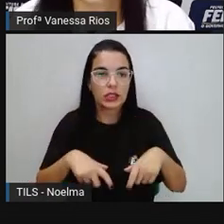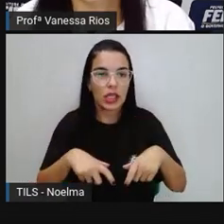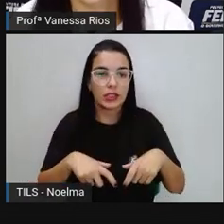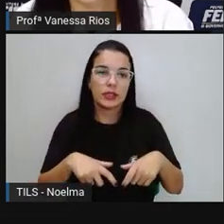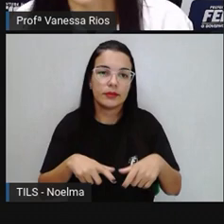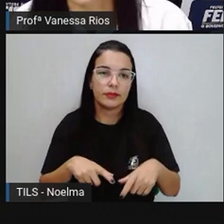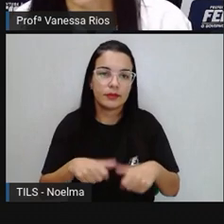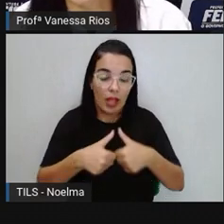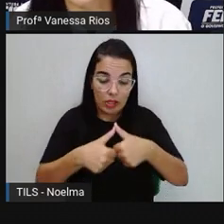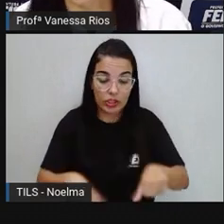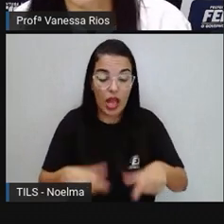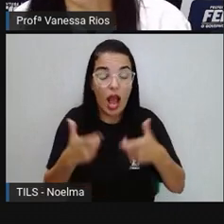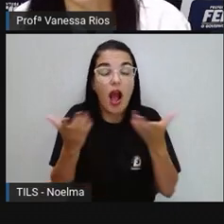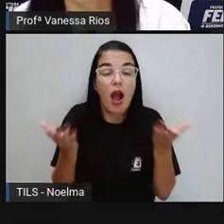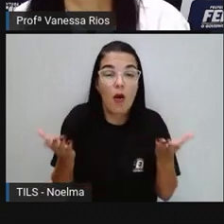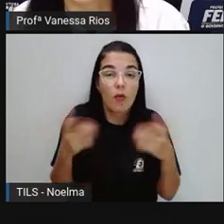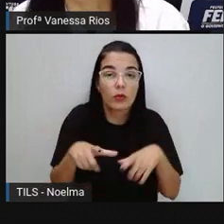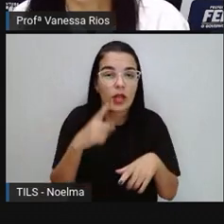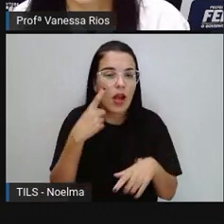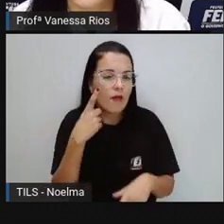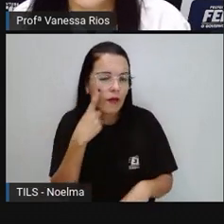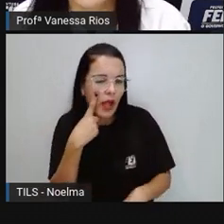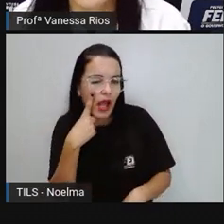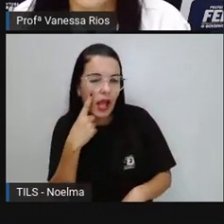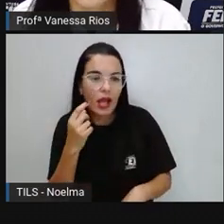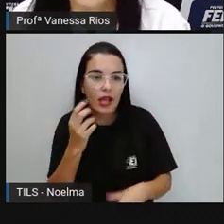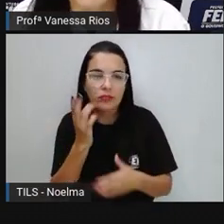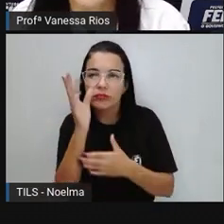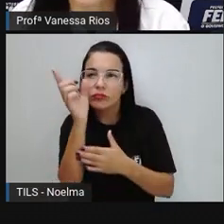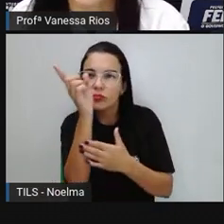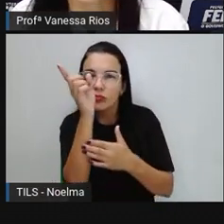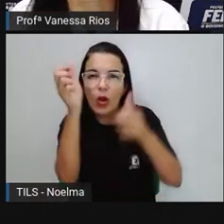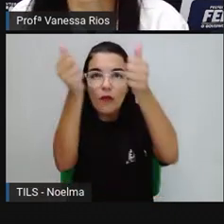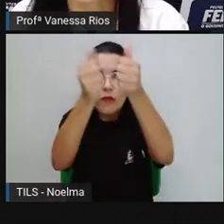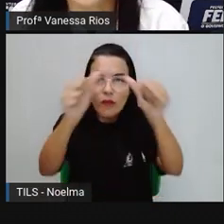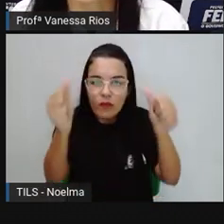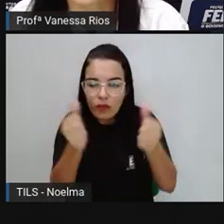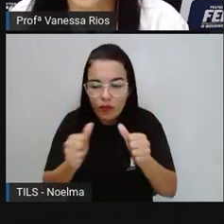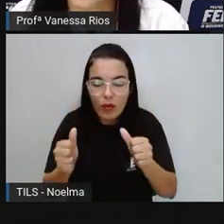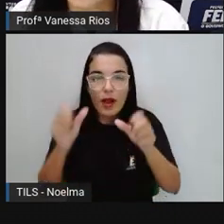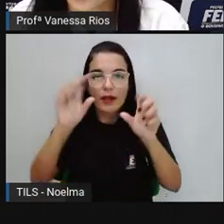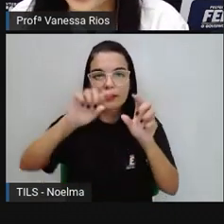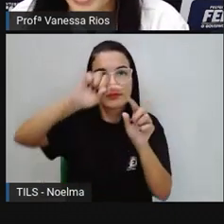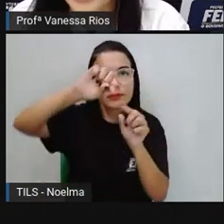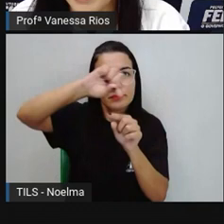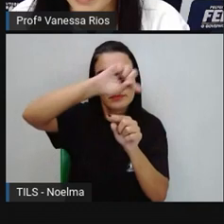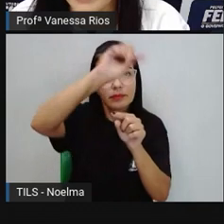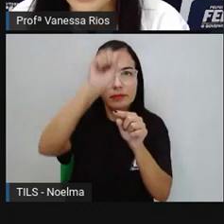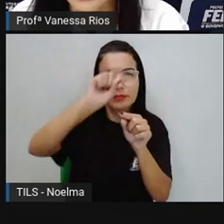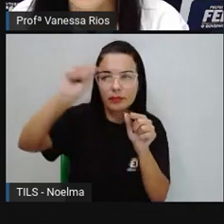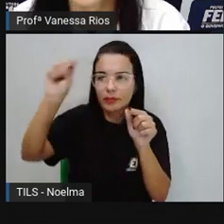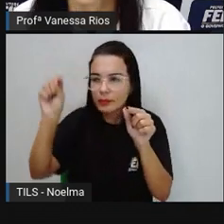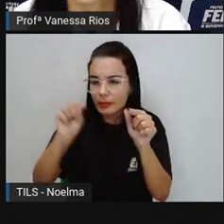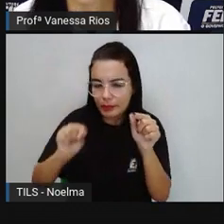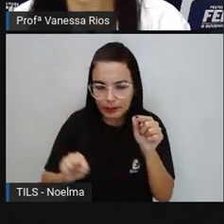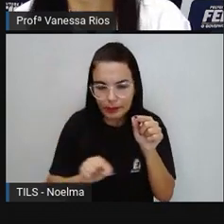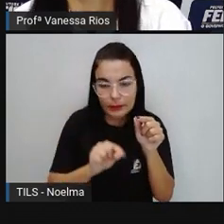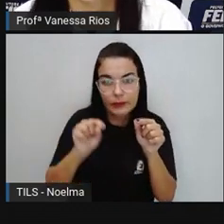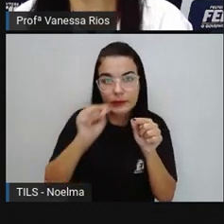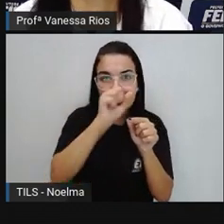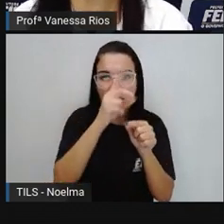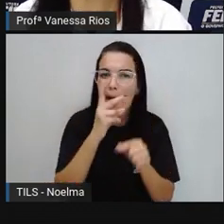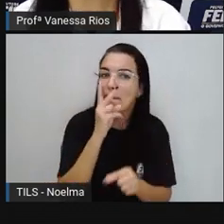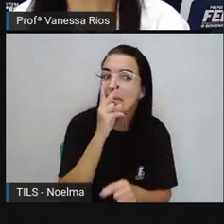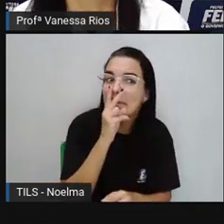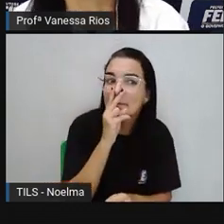E eu acho interessante observar o formato, né? Do espaço territorial que compõe aí a Bahia, que é bem